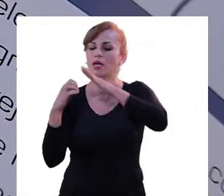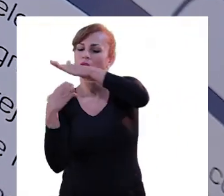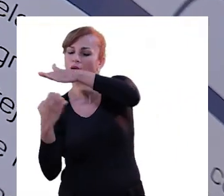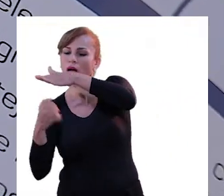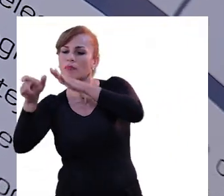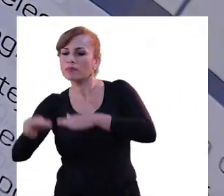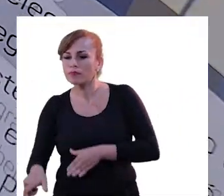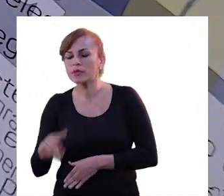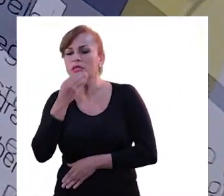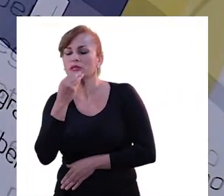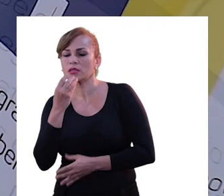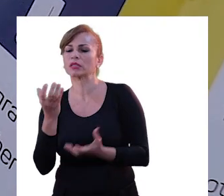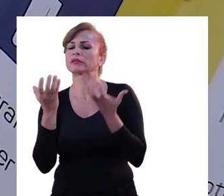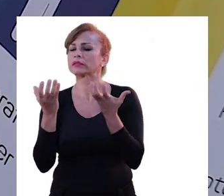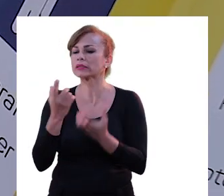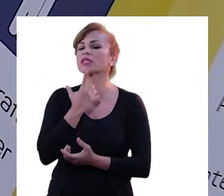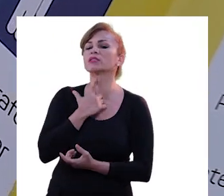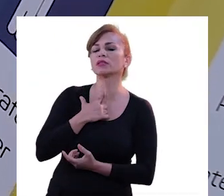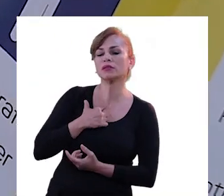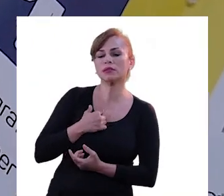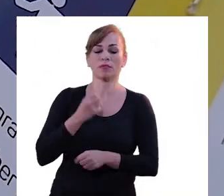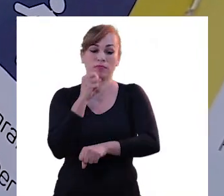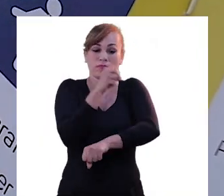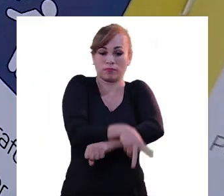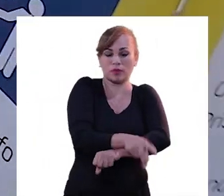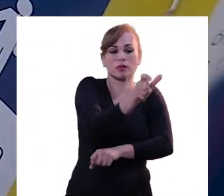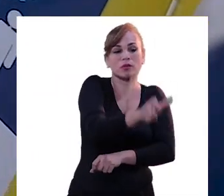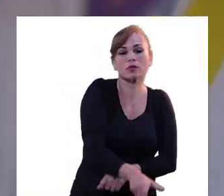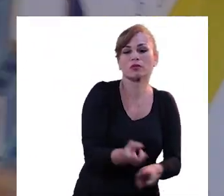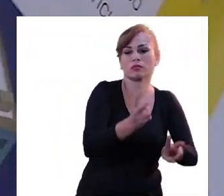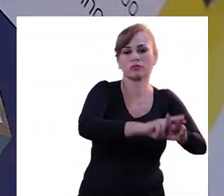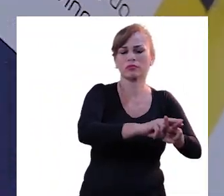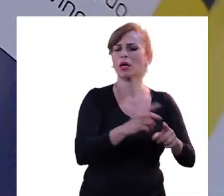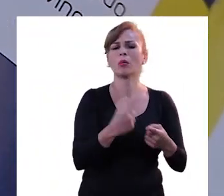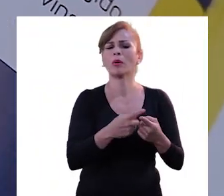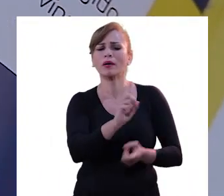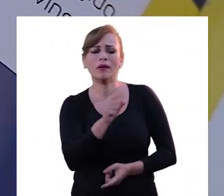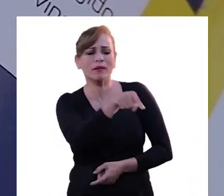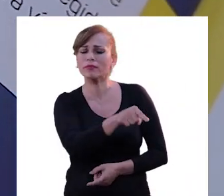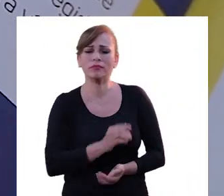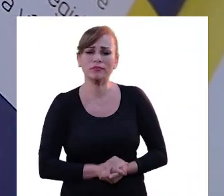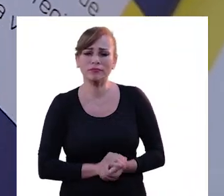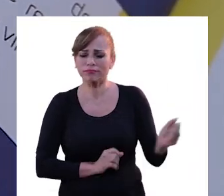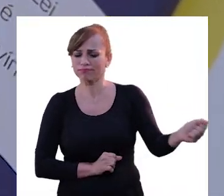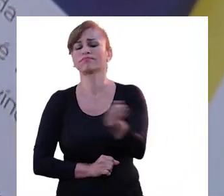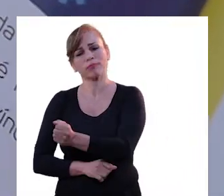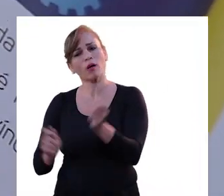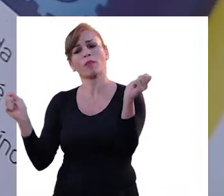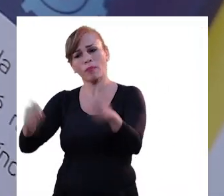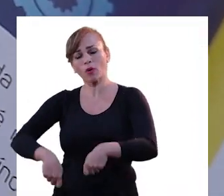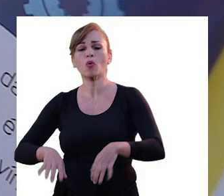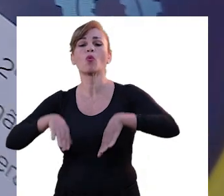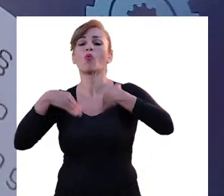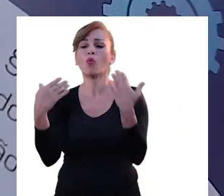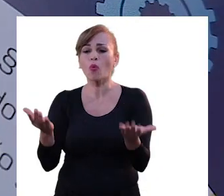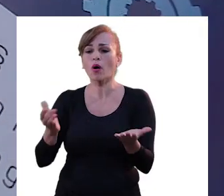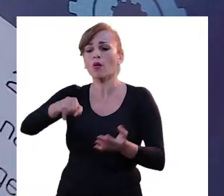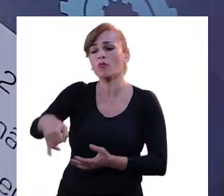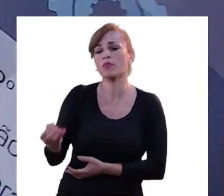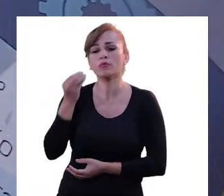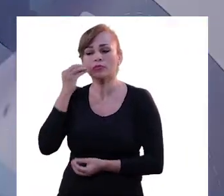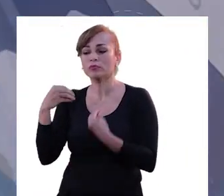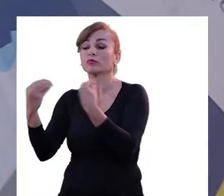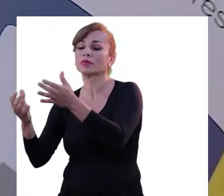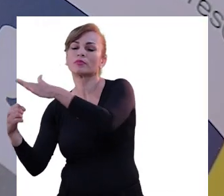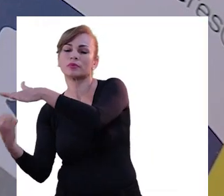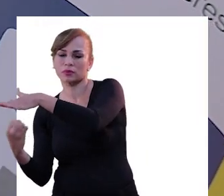orienta o empresário que tem desejo de contratar um funcionário, por que não contratar um apenado? Quais